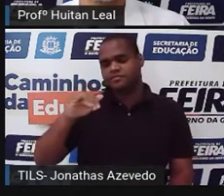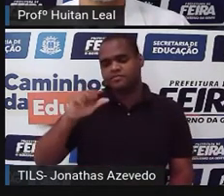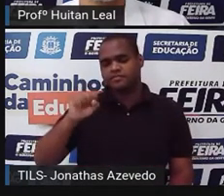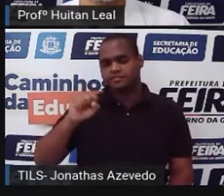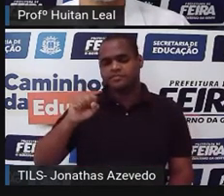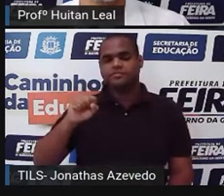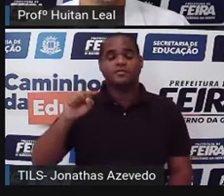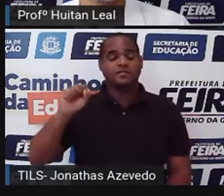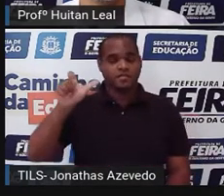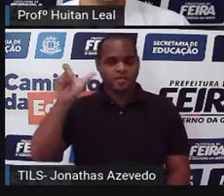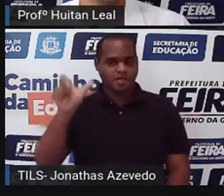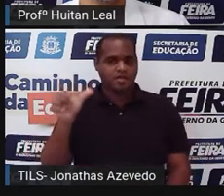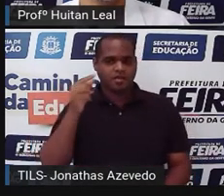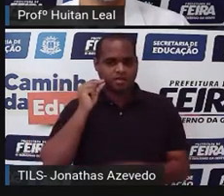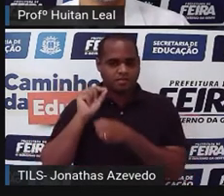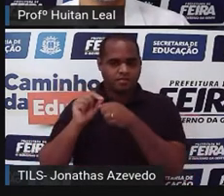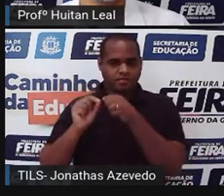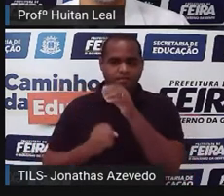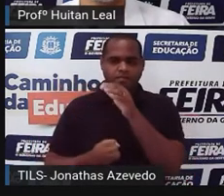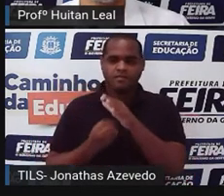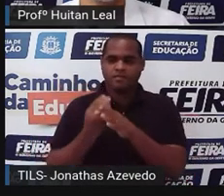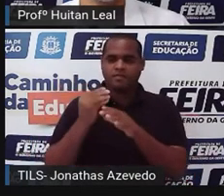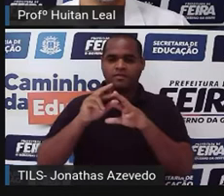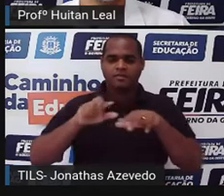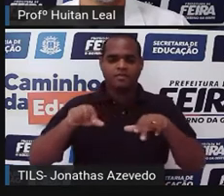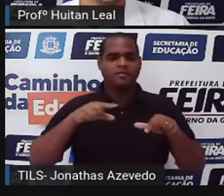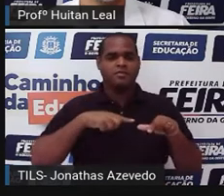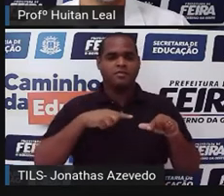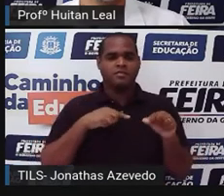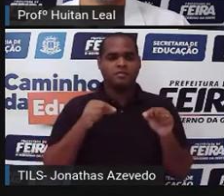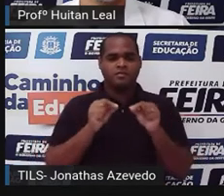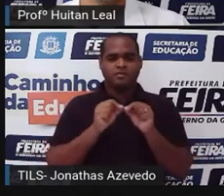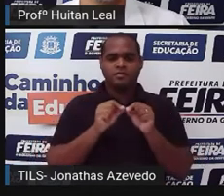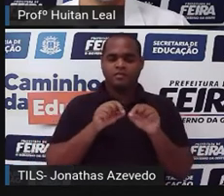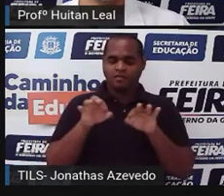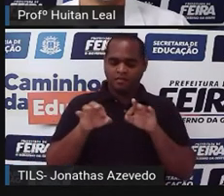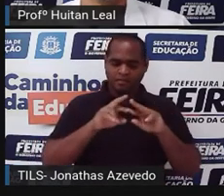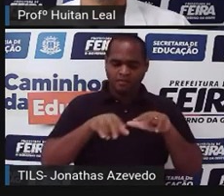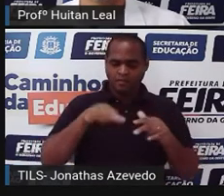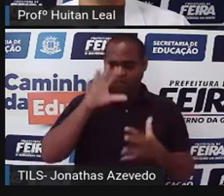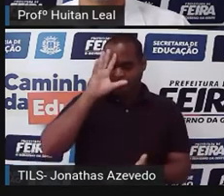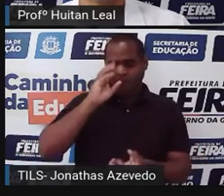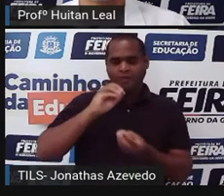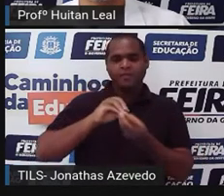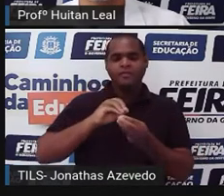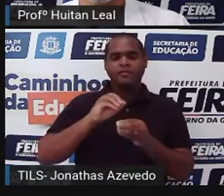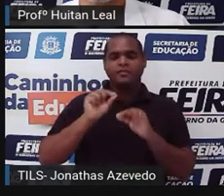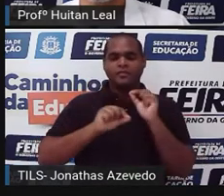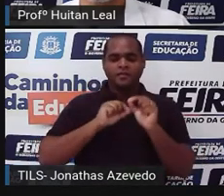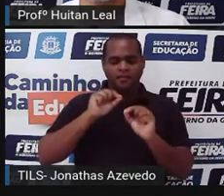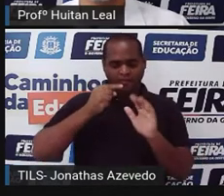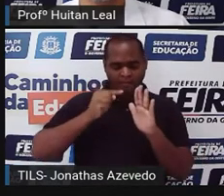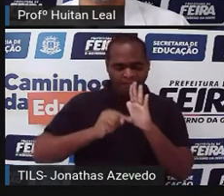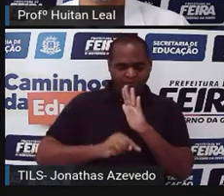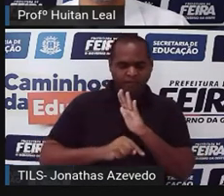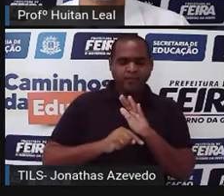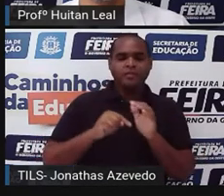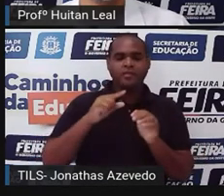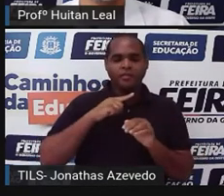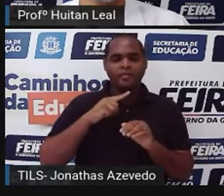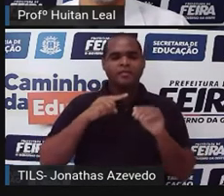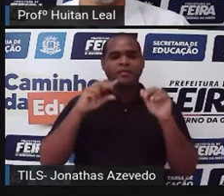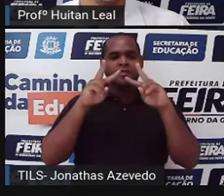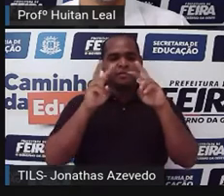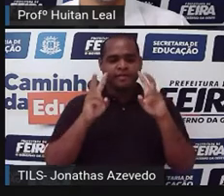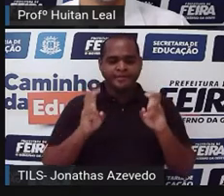fazem esse tipo de crônica, eles tentam trazer uma reflexão mais aprofundada sobre os temas